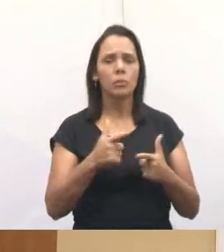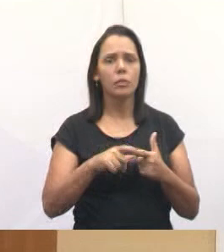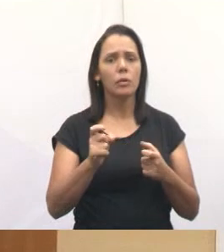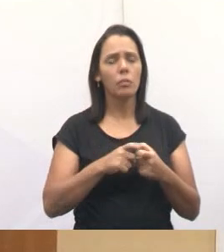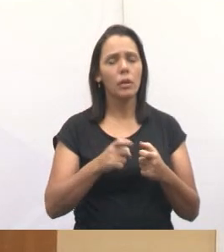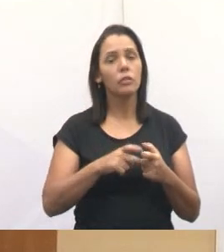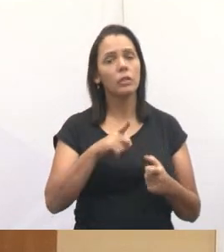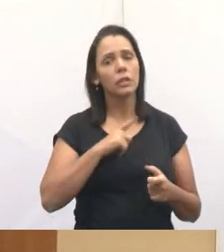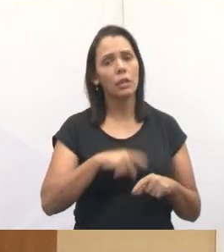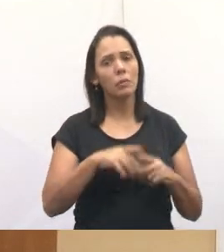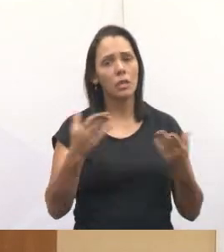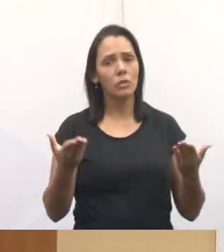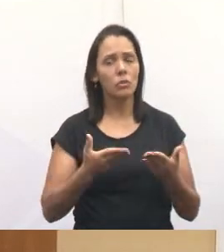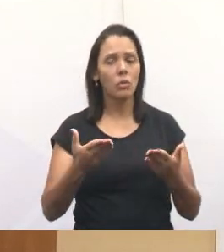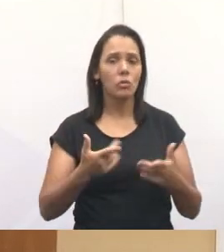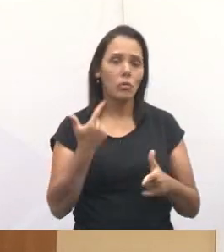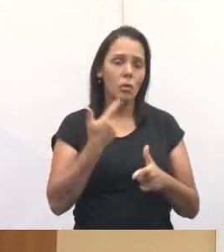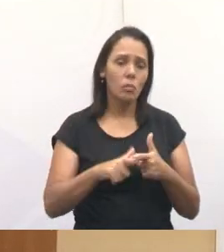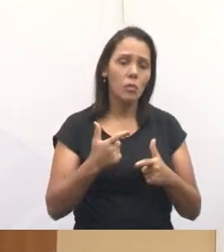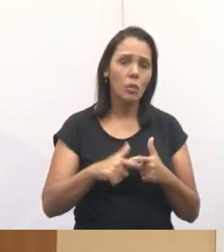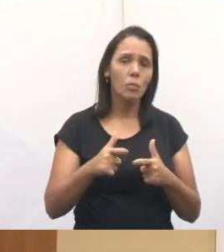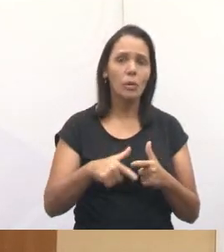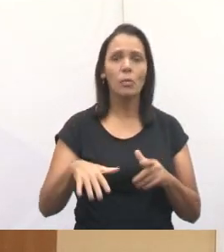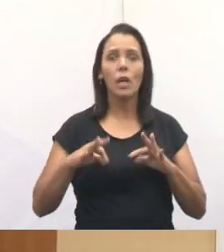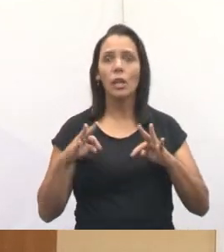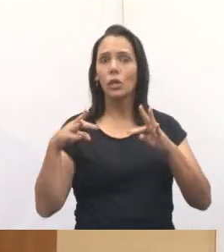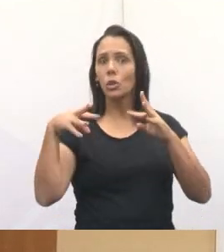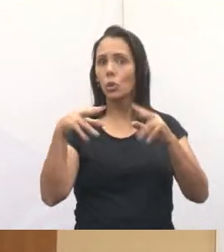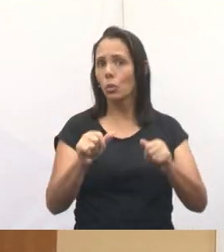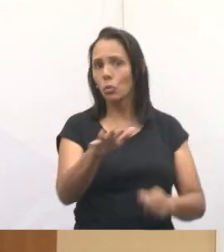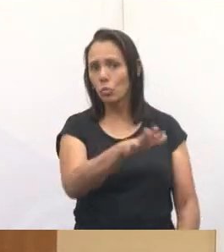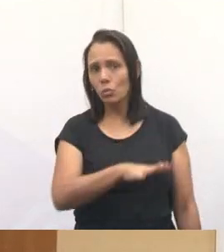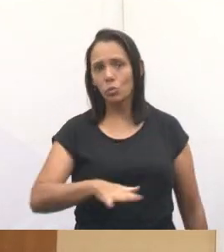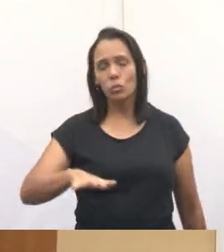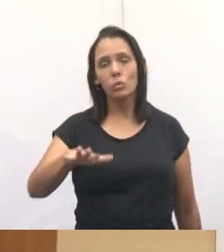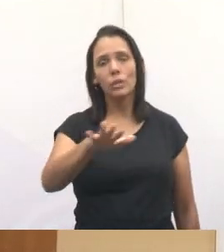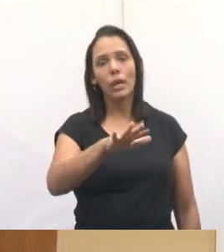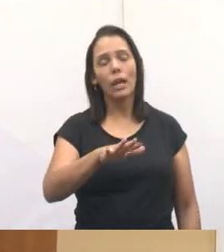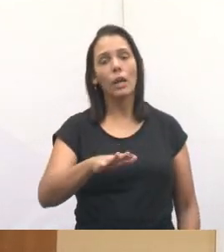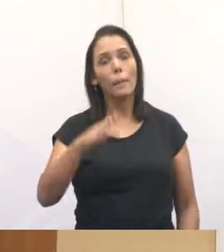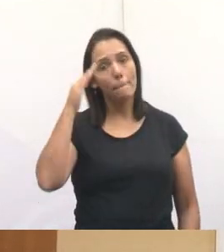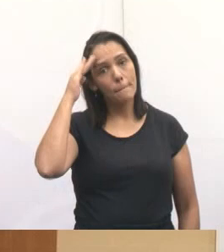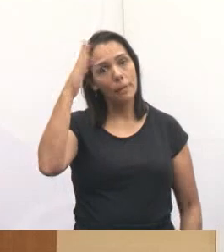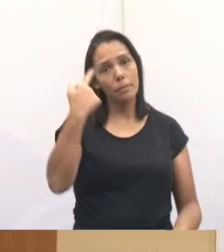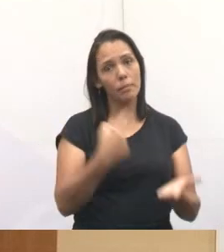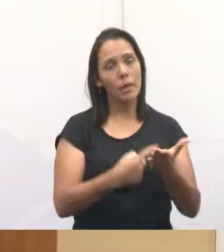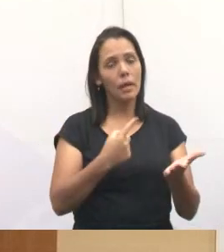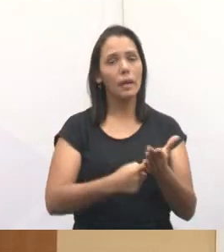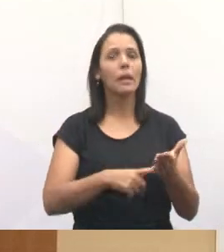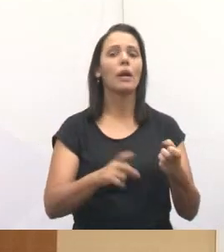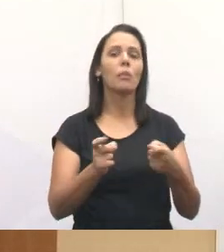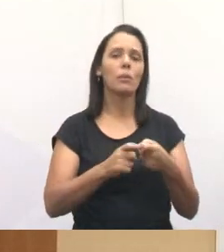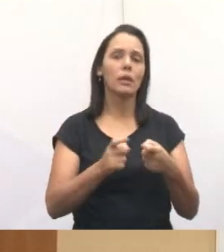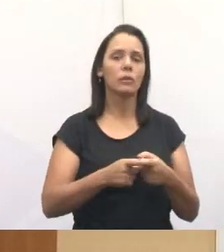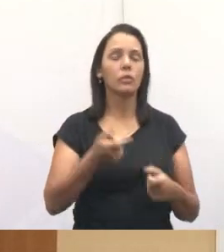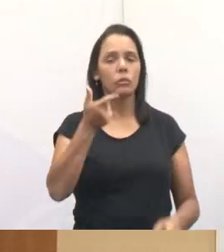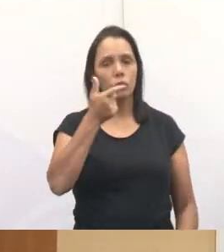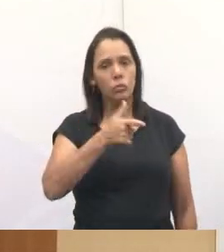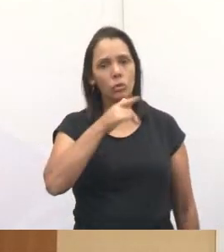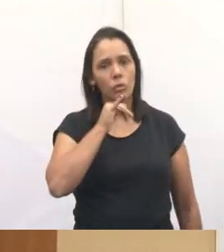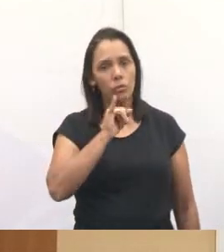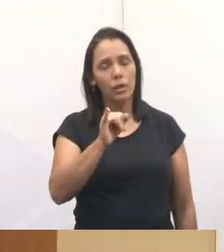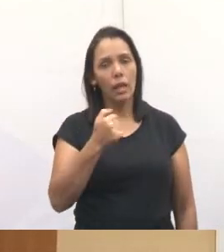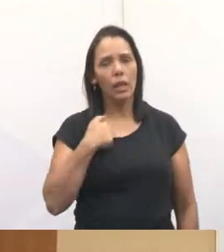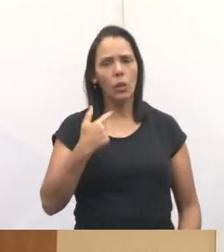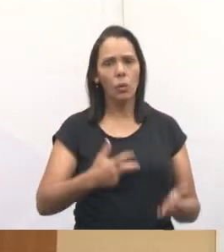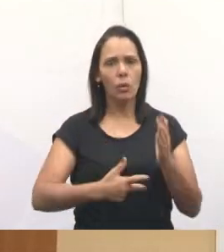Mas, hoje em dia, esse problema é um problema que está existindo em tudo quanto é lugar. Principalmente marcar médico. Eu já falei aqui hoje, eu vou repetir. Eu tive